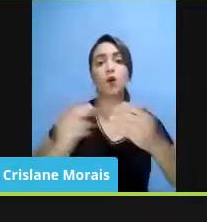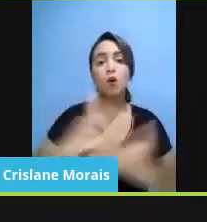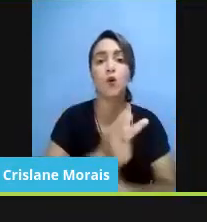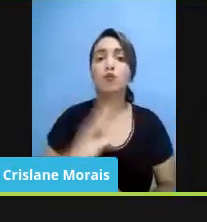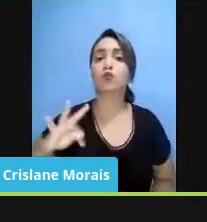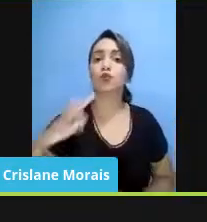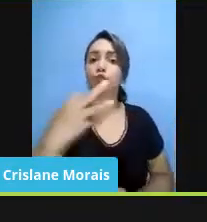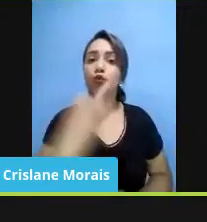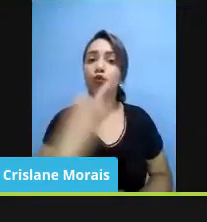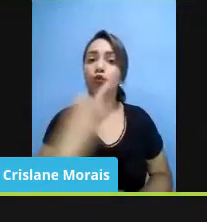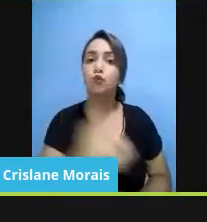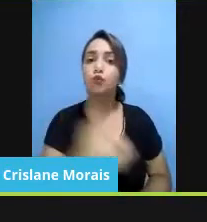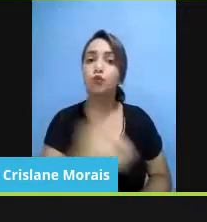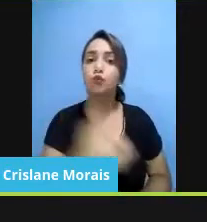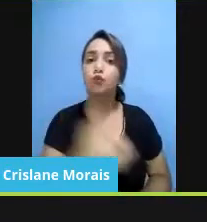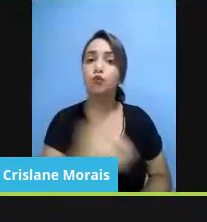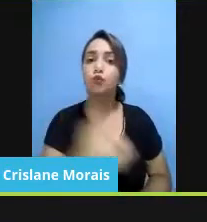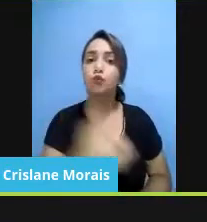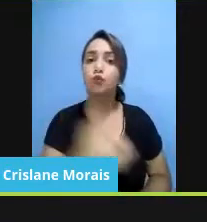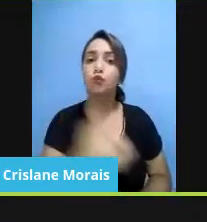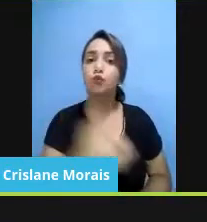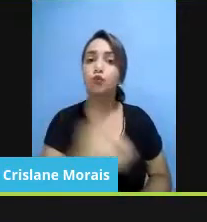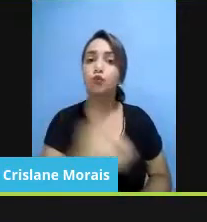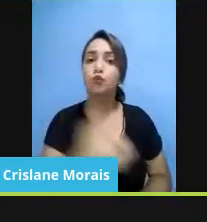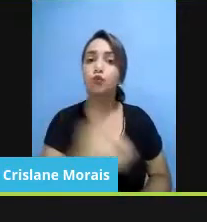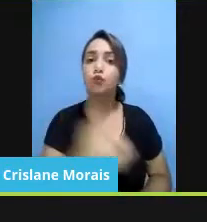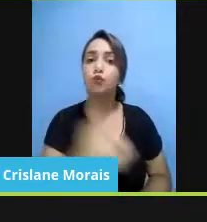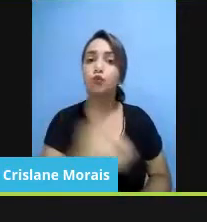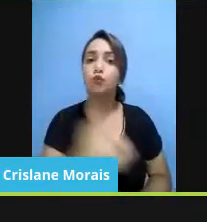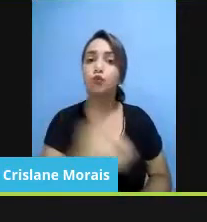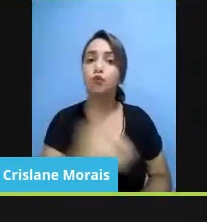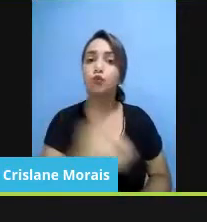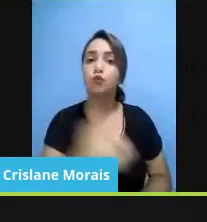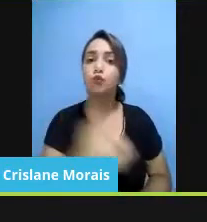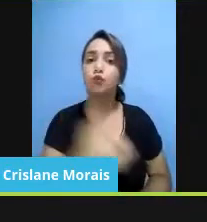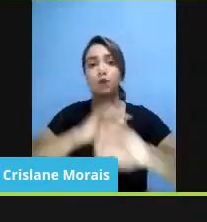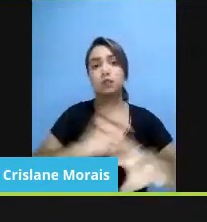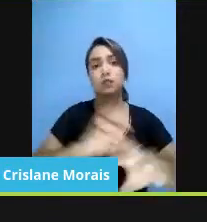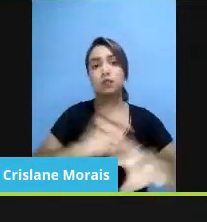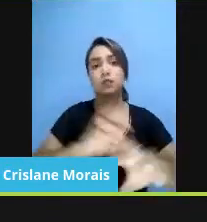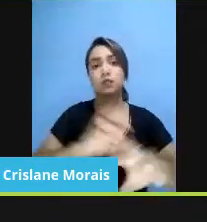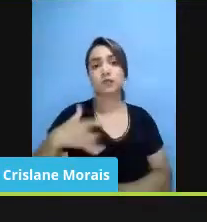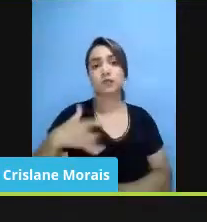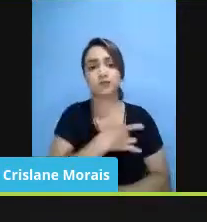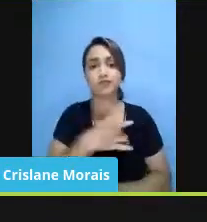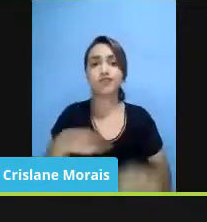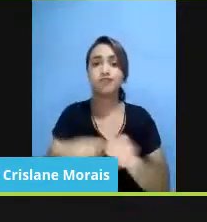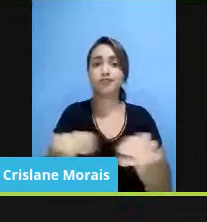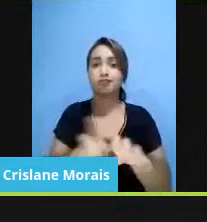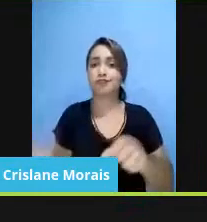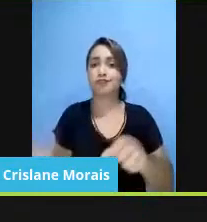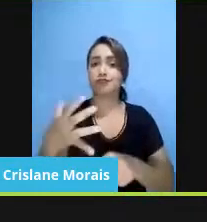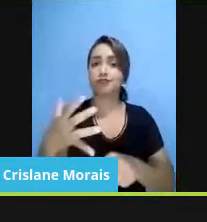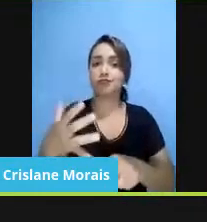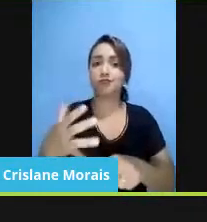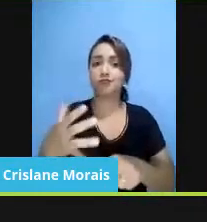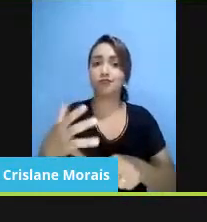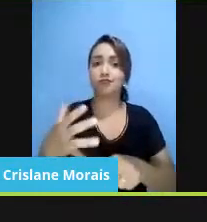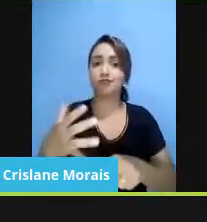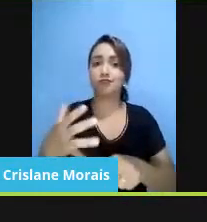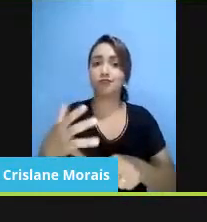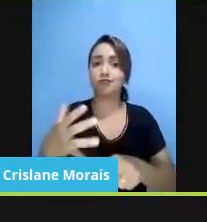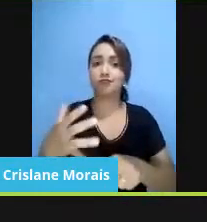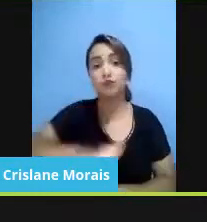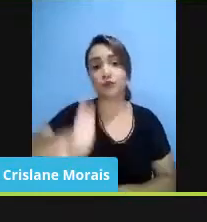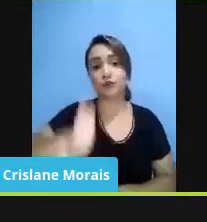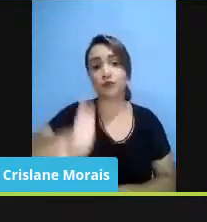Constituição em relação ao ensino, em relação à saúde, né? O caráter de emancipação, o caráter universal. Isso